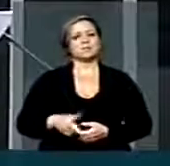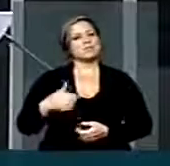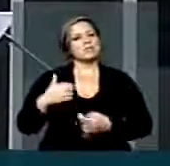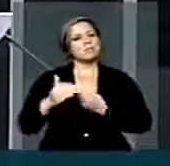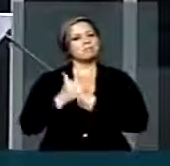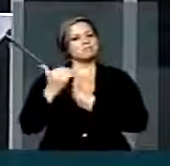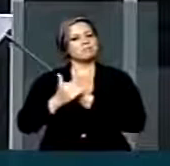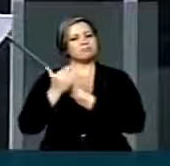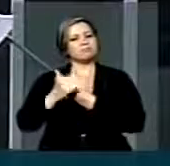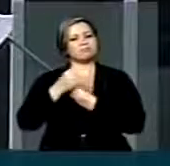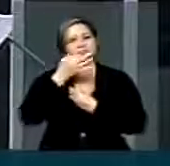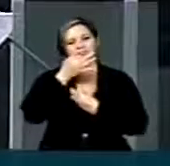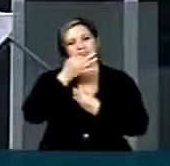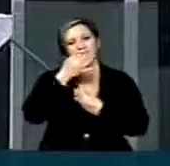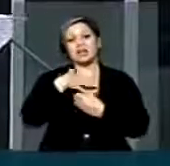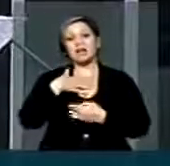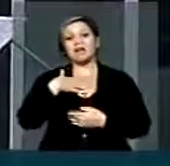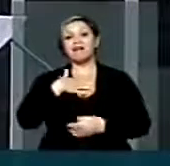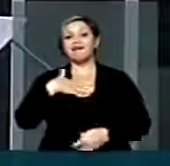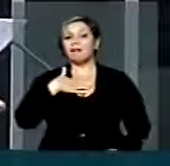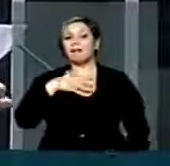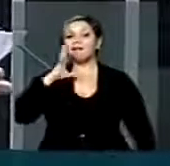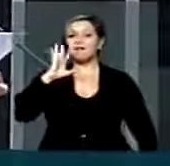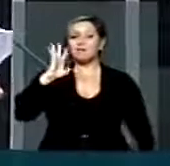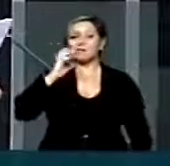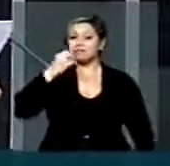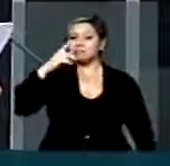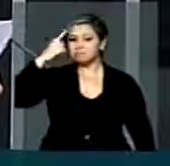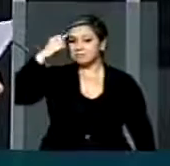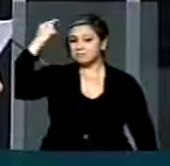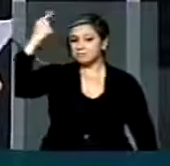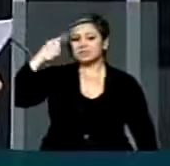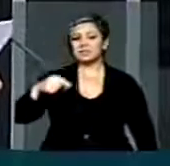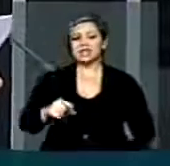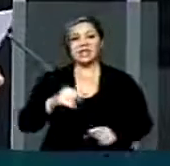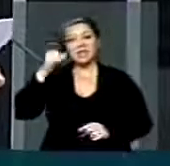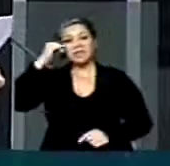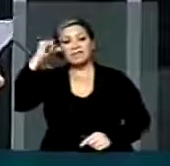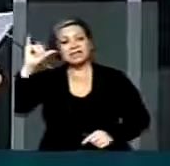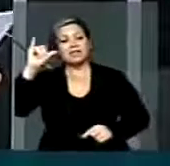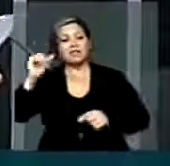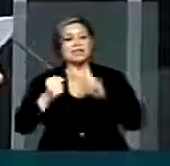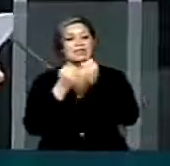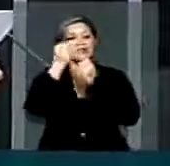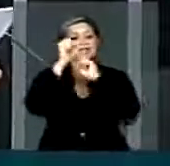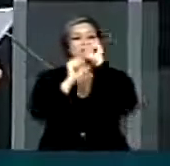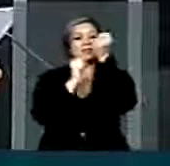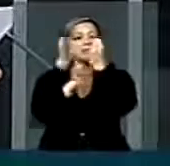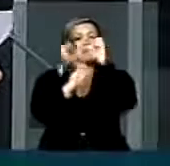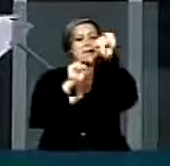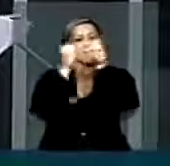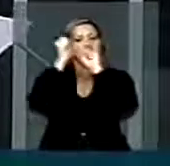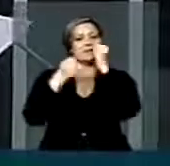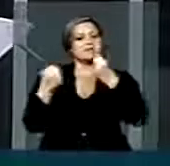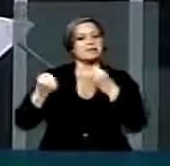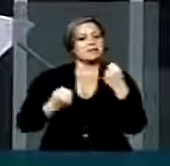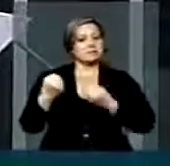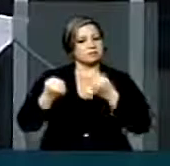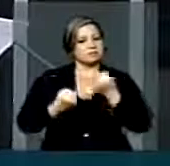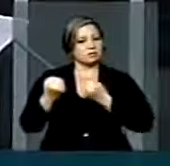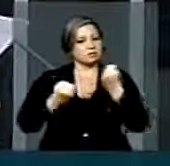me sugeriu e eu gostei da ideia. É impedir que os fabricantes de automóveis ou motocicletas